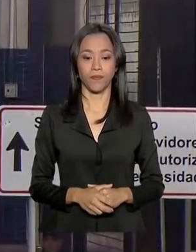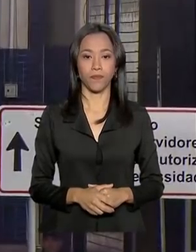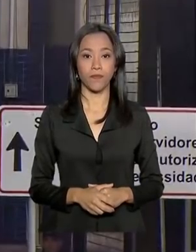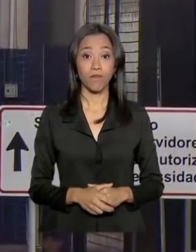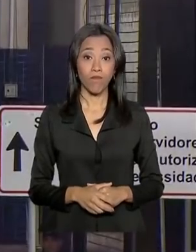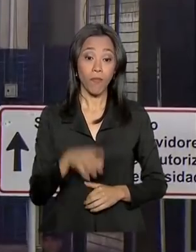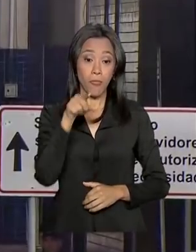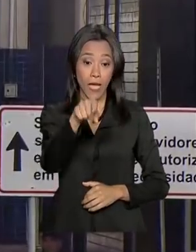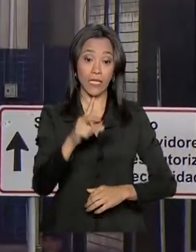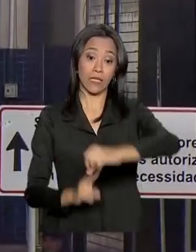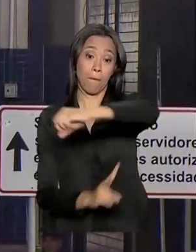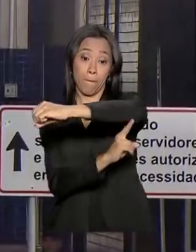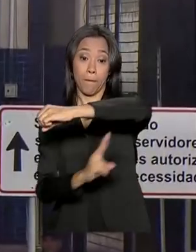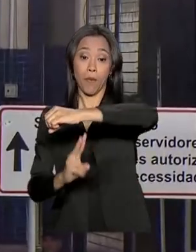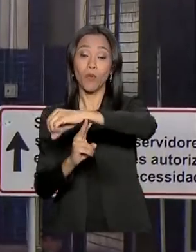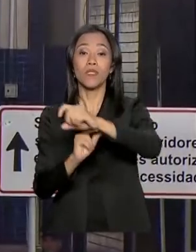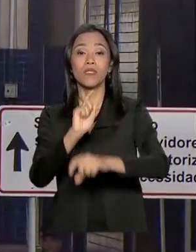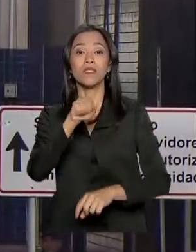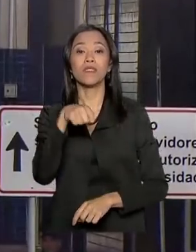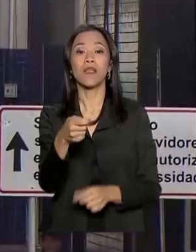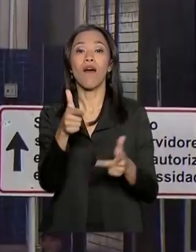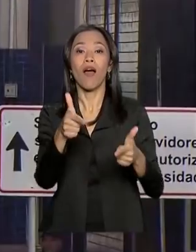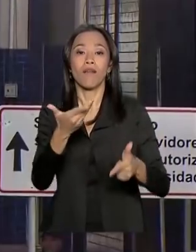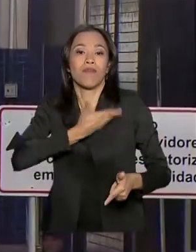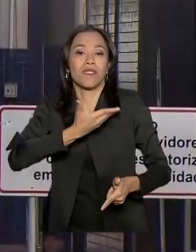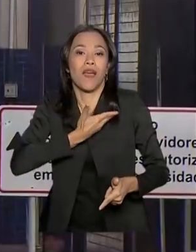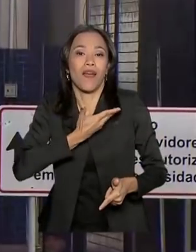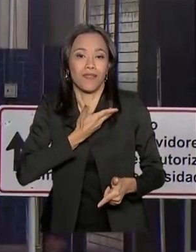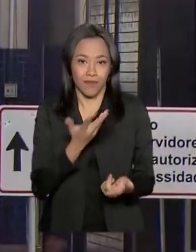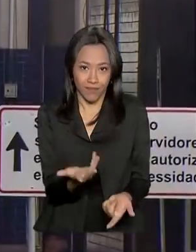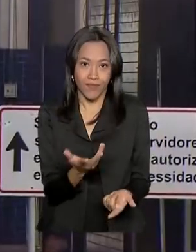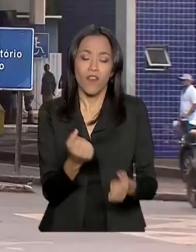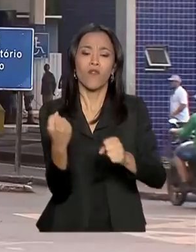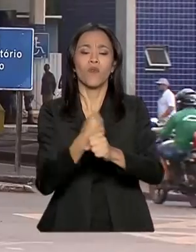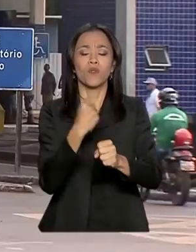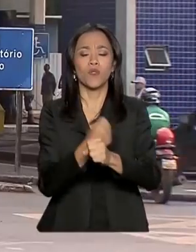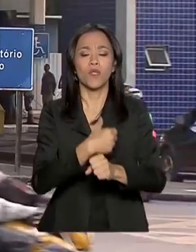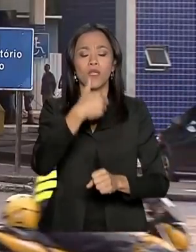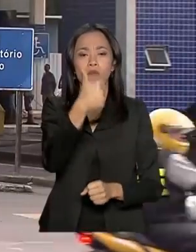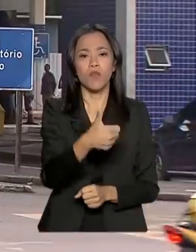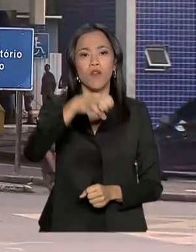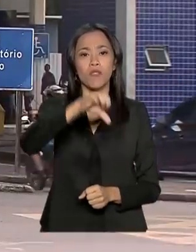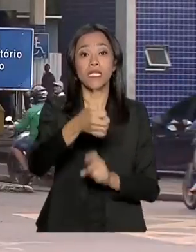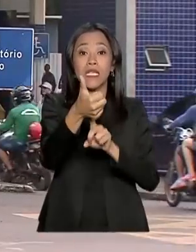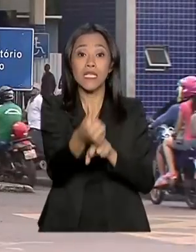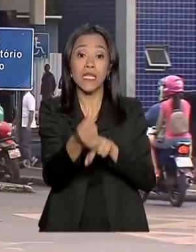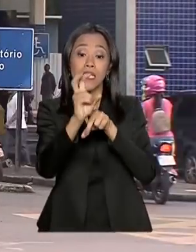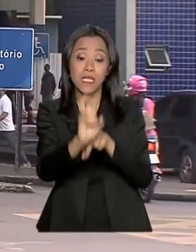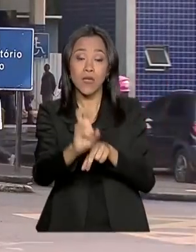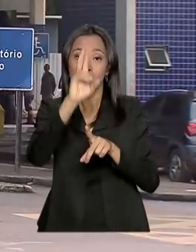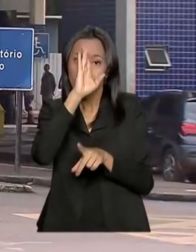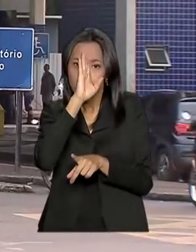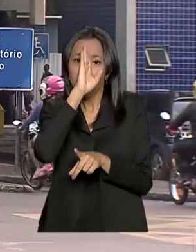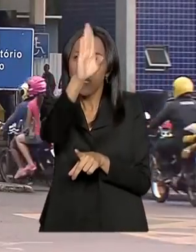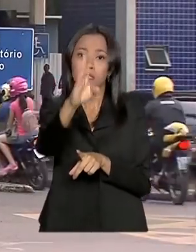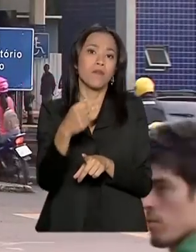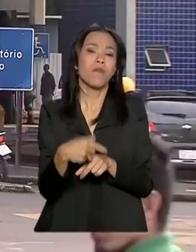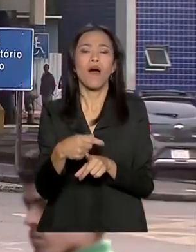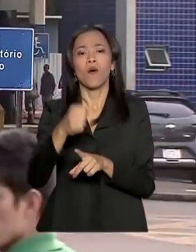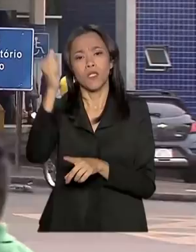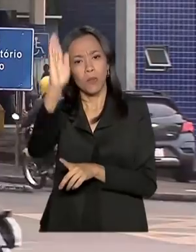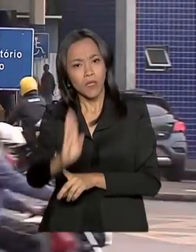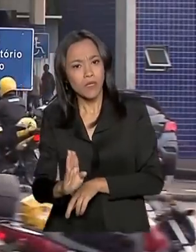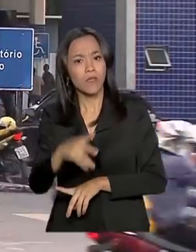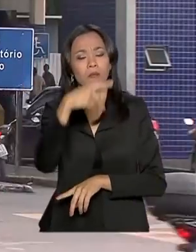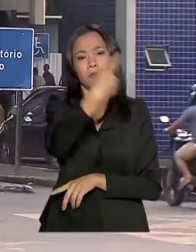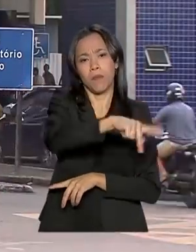A Ponte da Amizade, construída em 1965, é o principal corredor logístico entre Brasil e